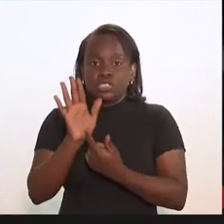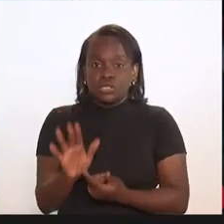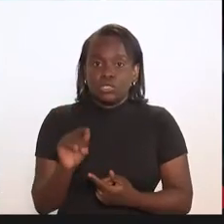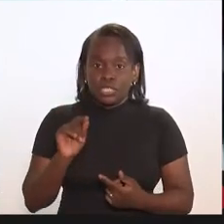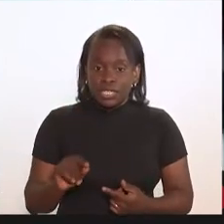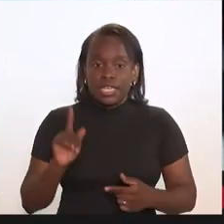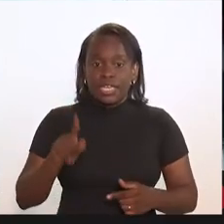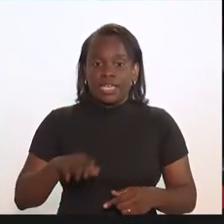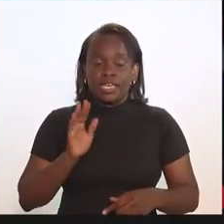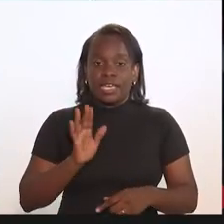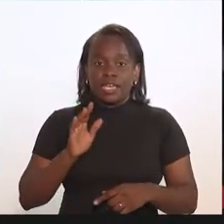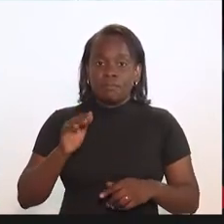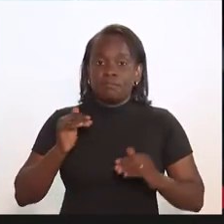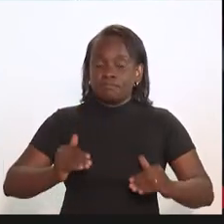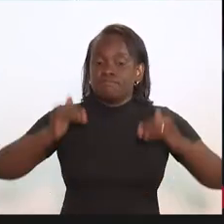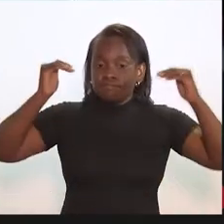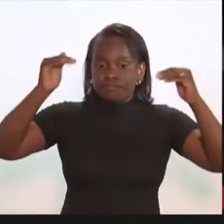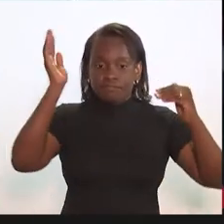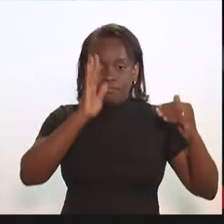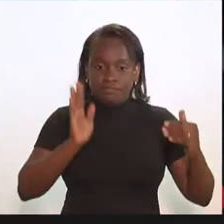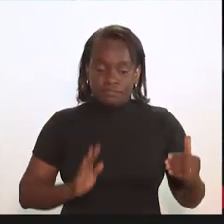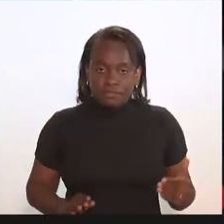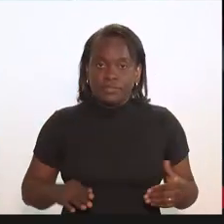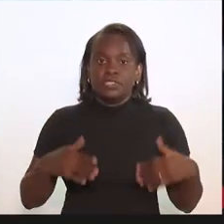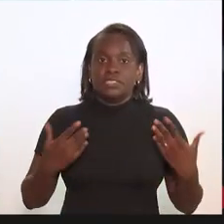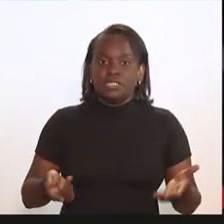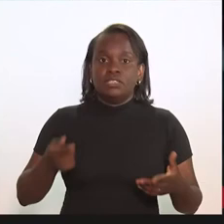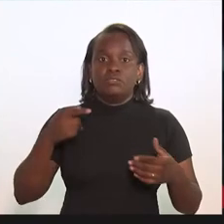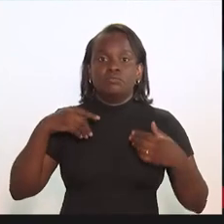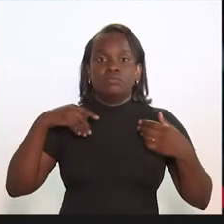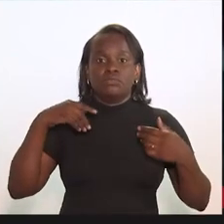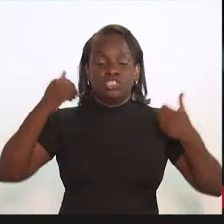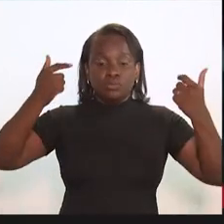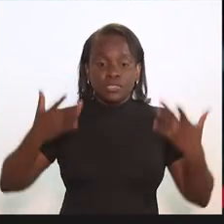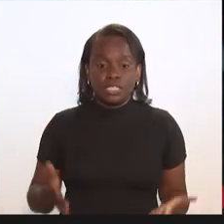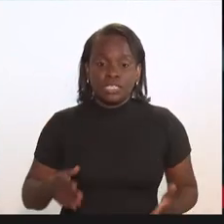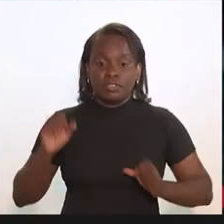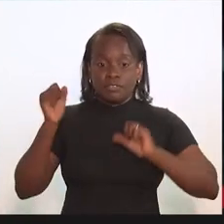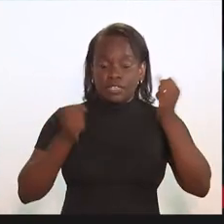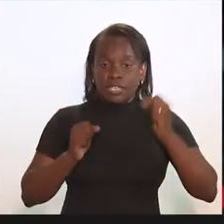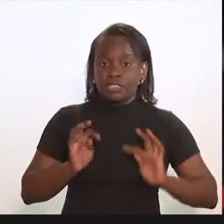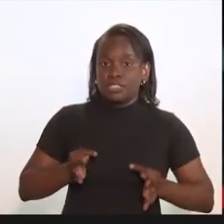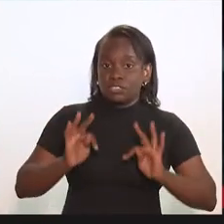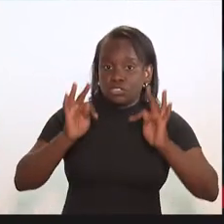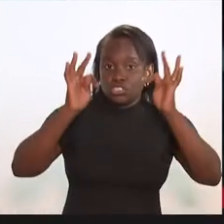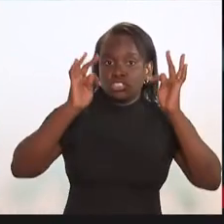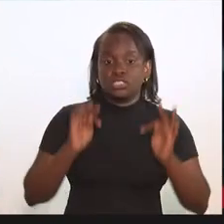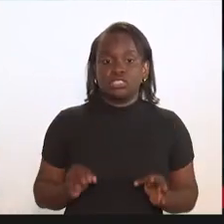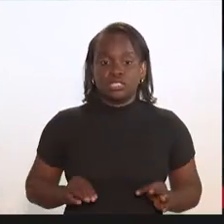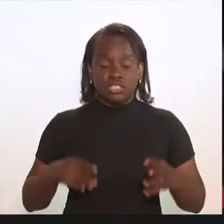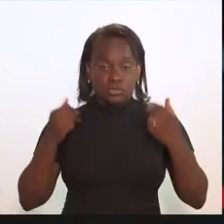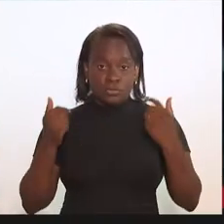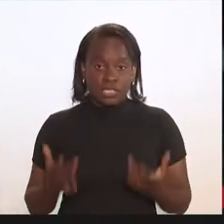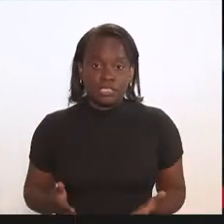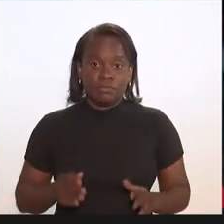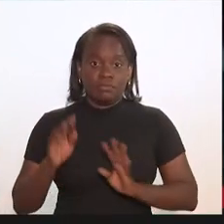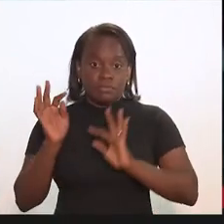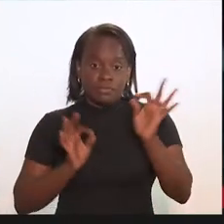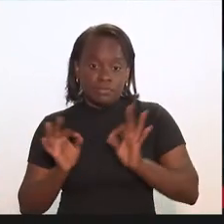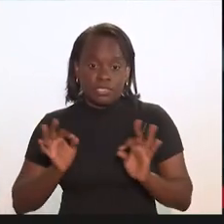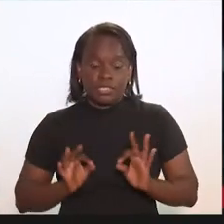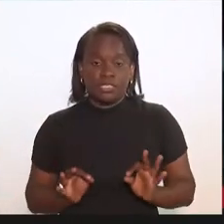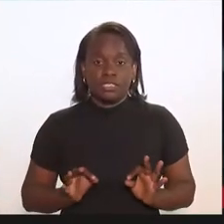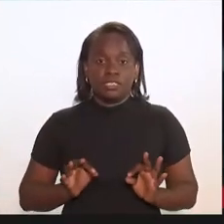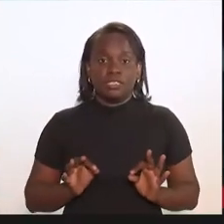que isso é uma questão de soberania nacional, afinal de contas, gente está falando de produção de tecnologia, a gente está falando de